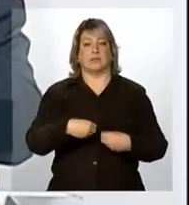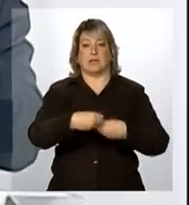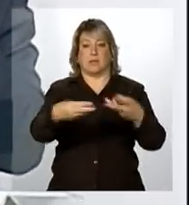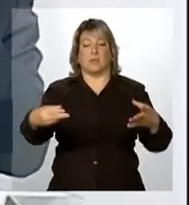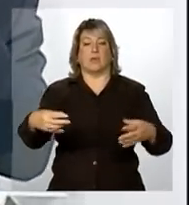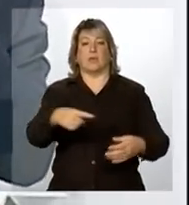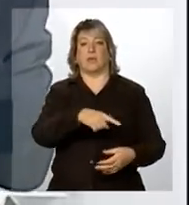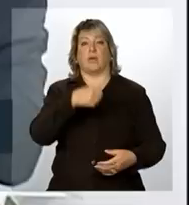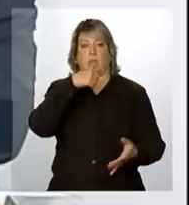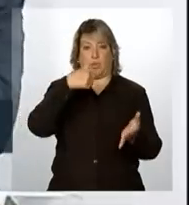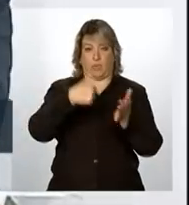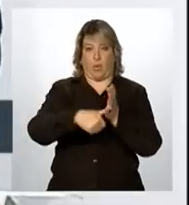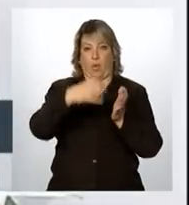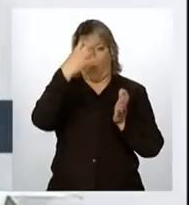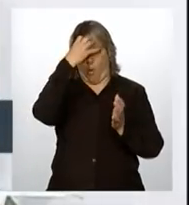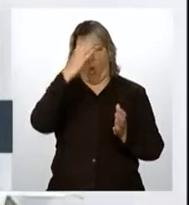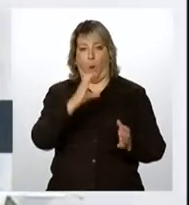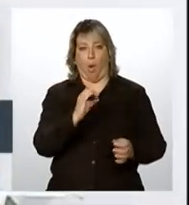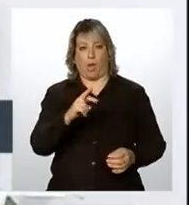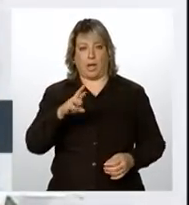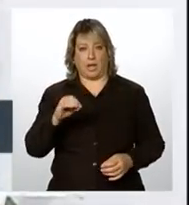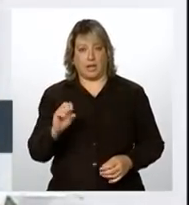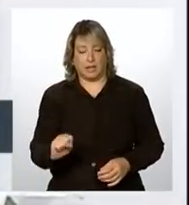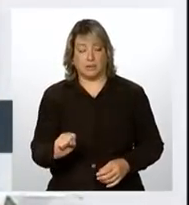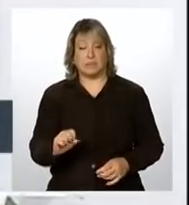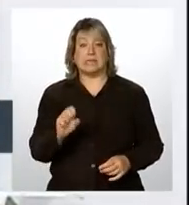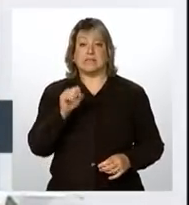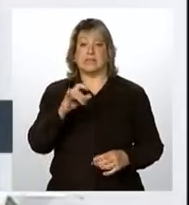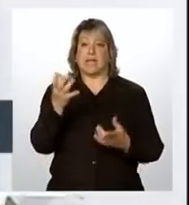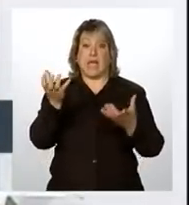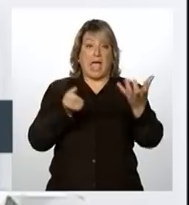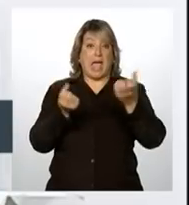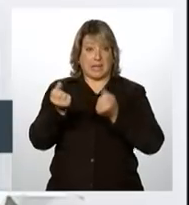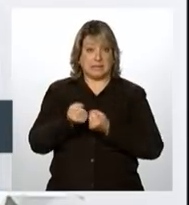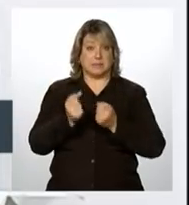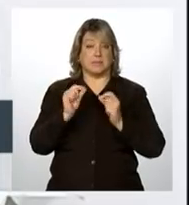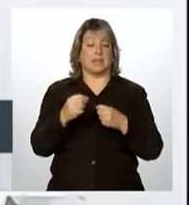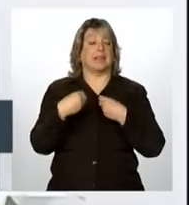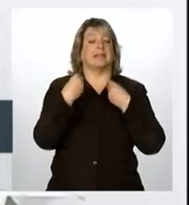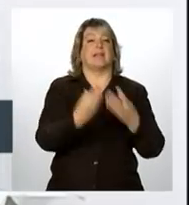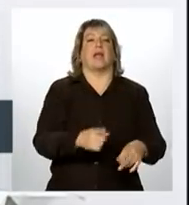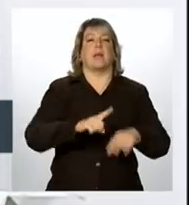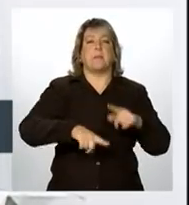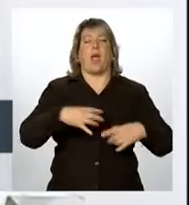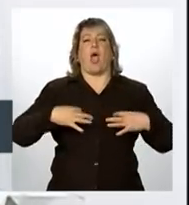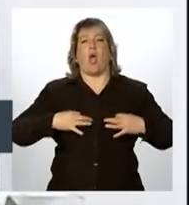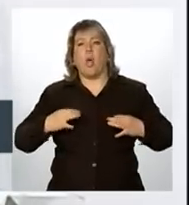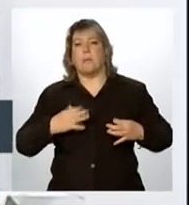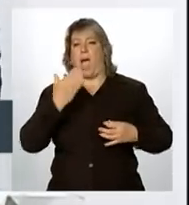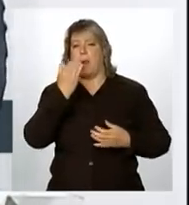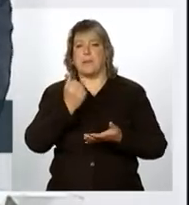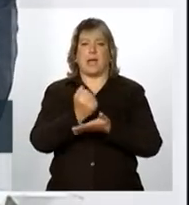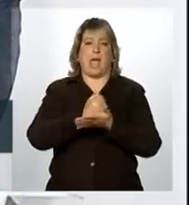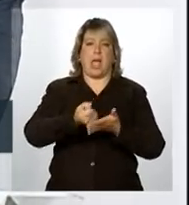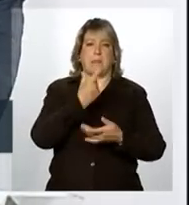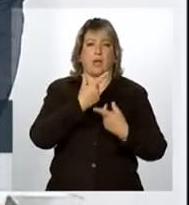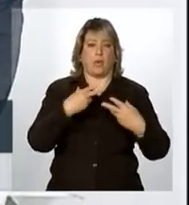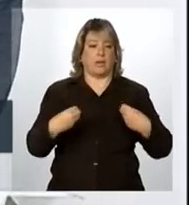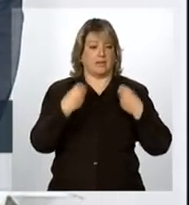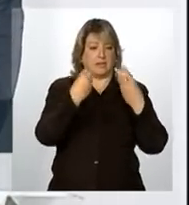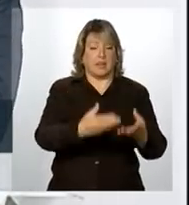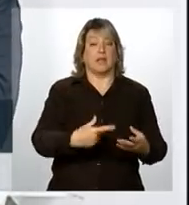para, no caso de receber doações, a gente poder orientar para onde as doações devem